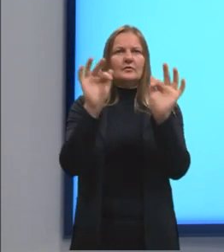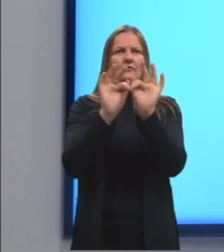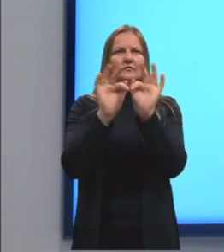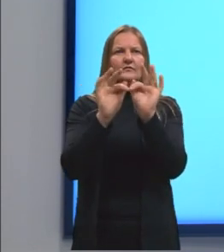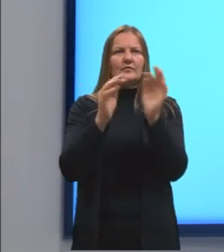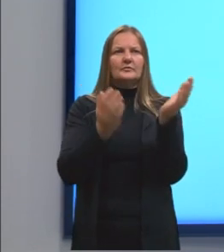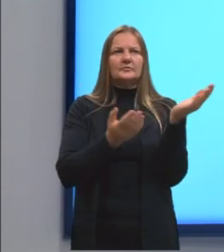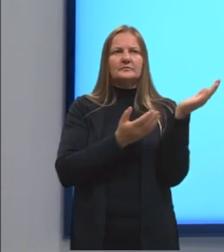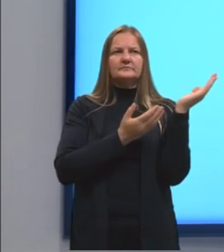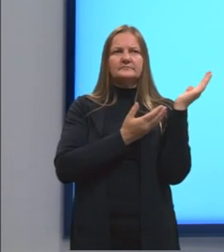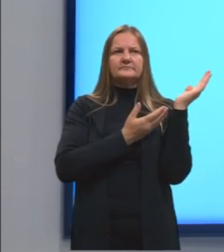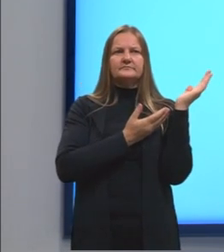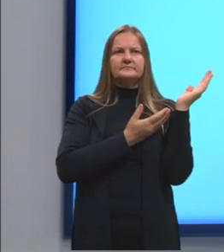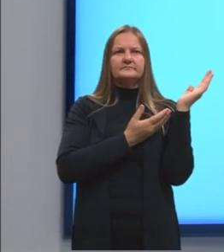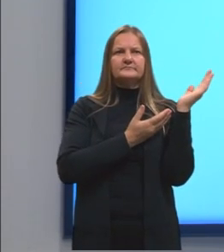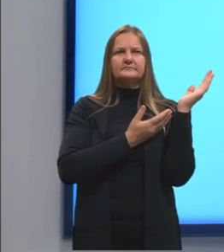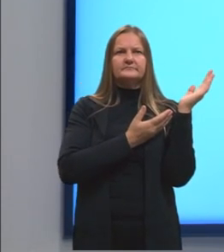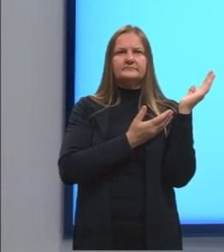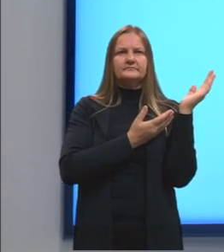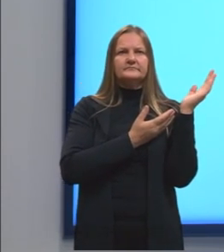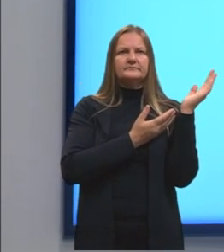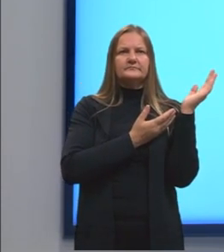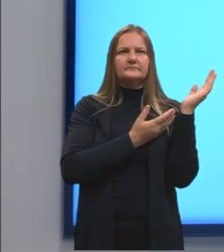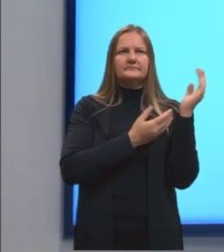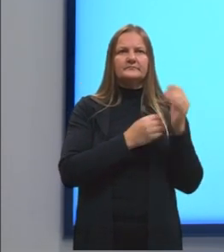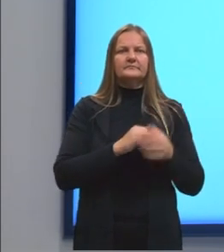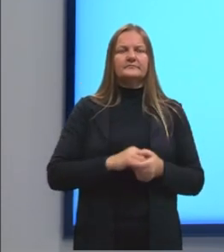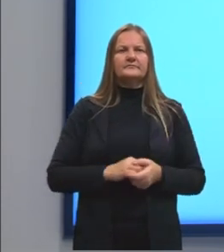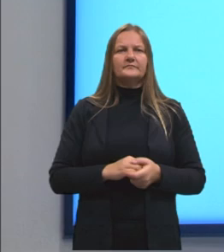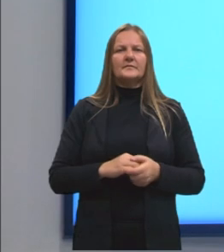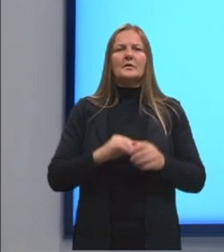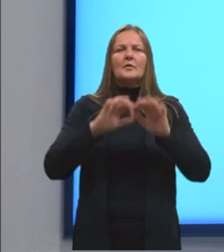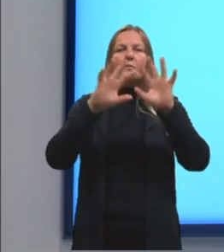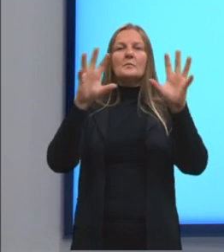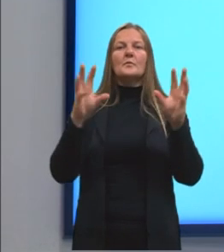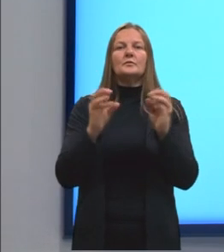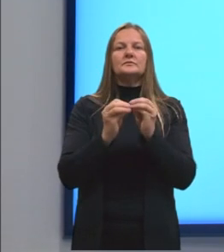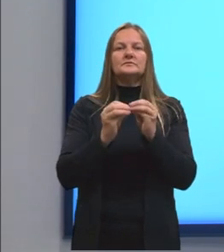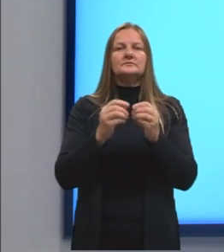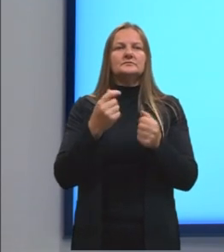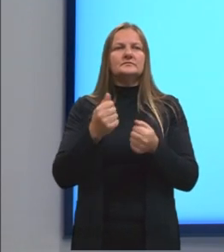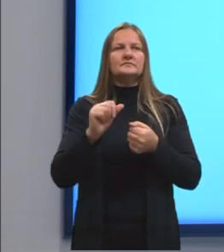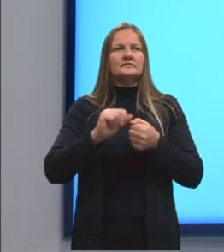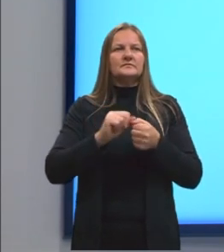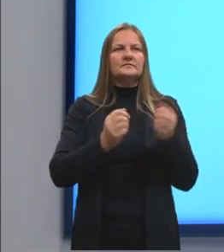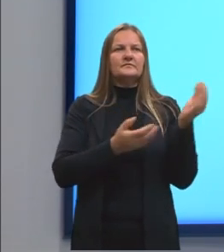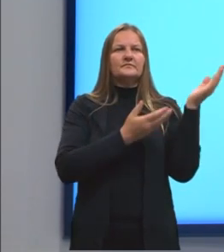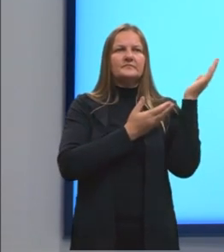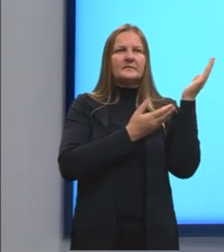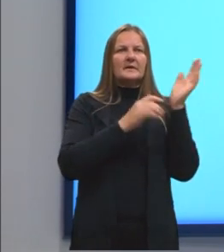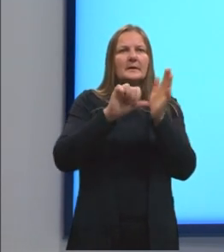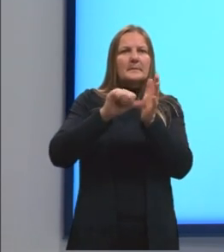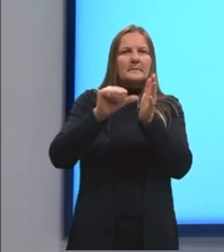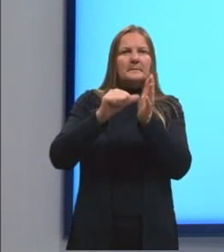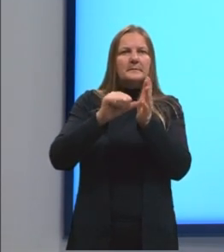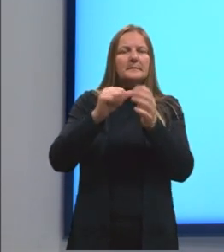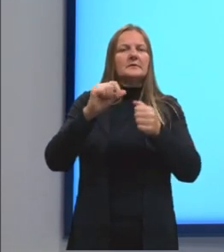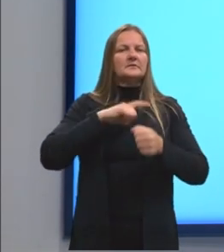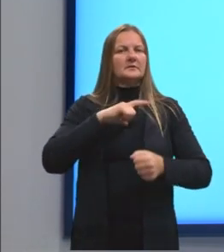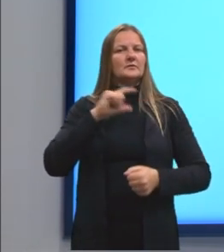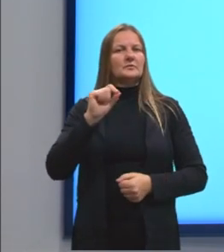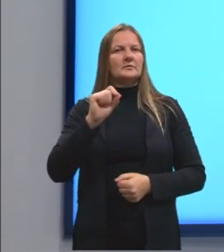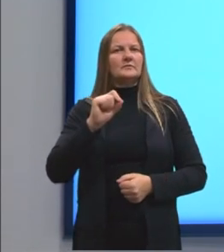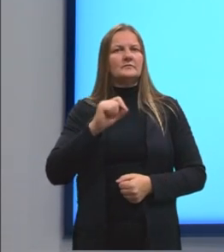pode utilizar, e nós vamos utilizar a fórmula do montante. Bom, primeira coisa, nós temos